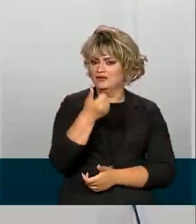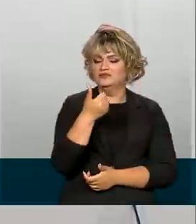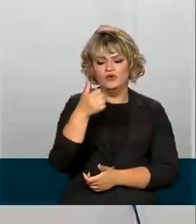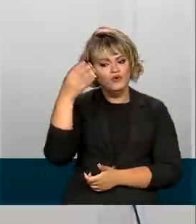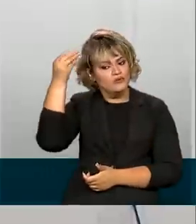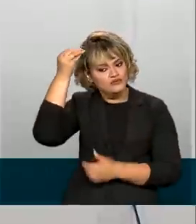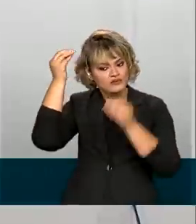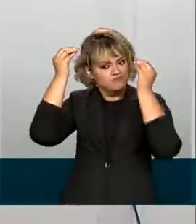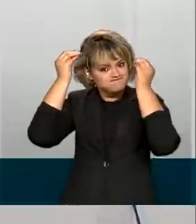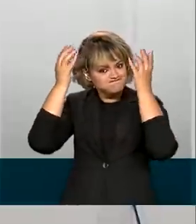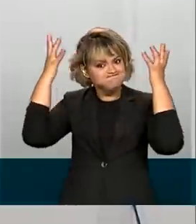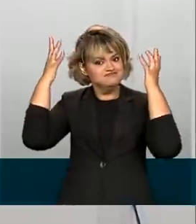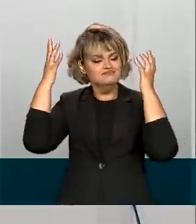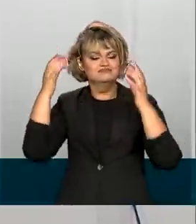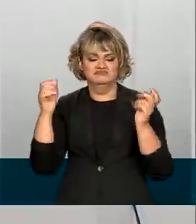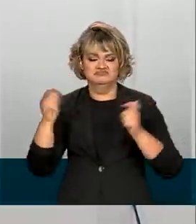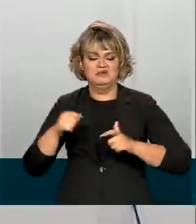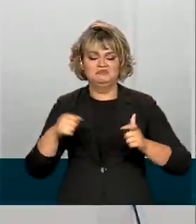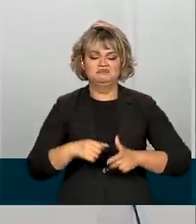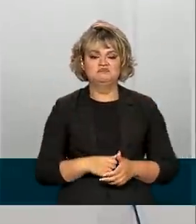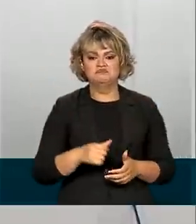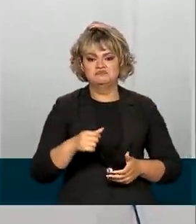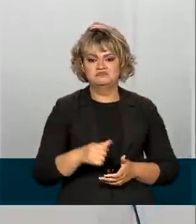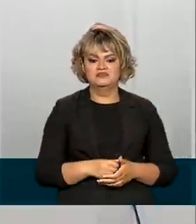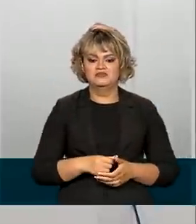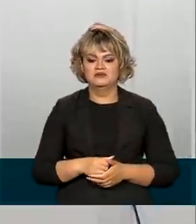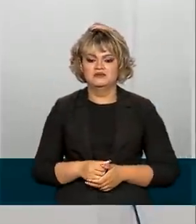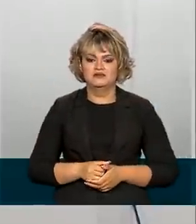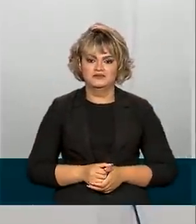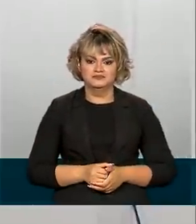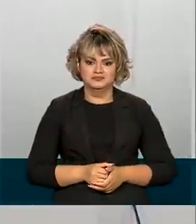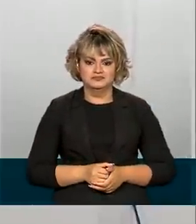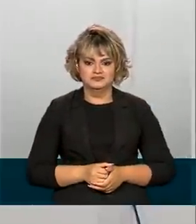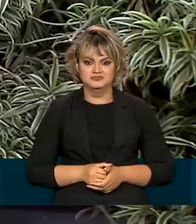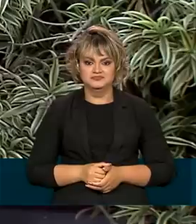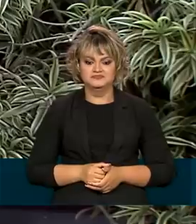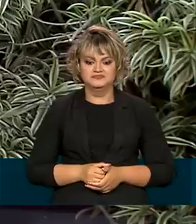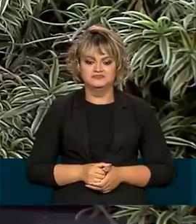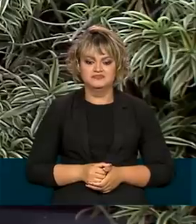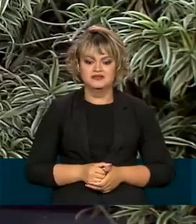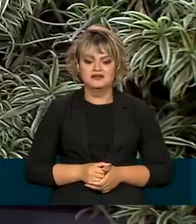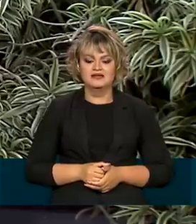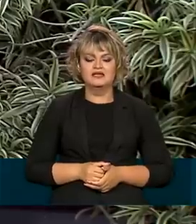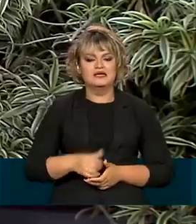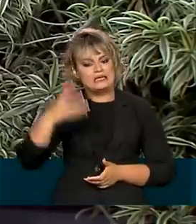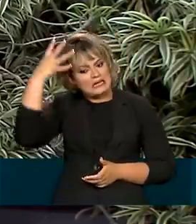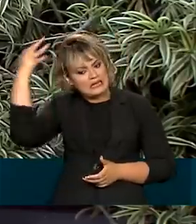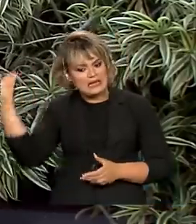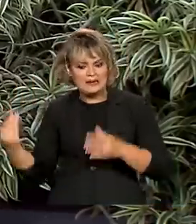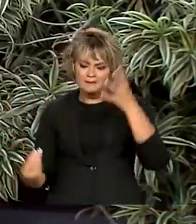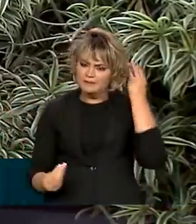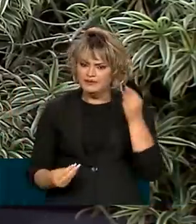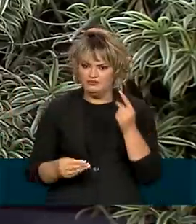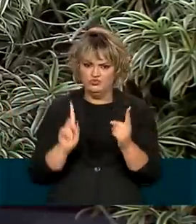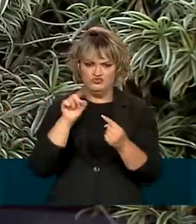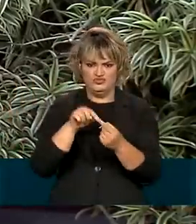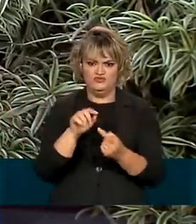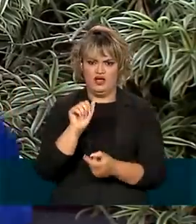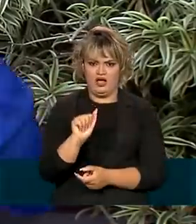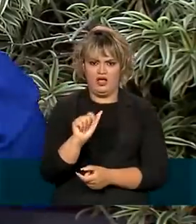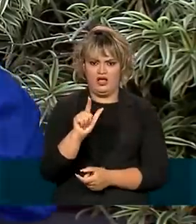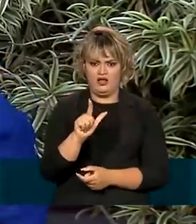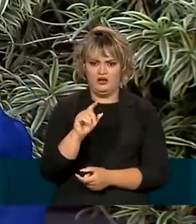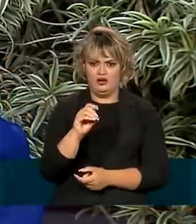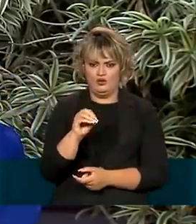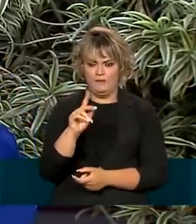fio, fazem com que o paciente pareça que ele tem mais cabelos do que ele realmente tem. Nem toda queda de cabelo é alopécia,